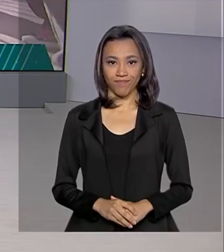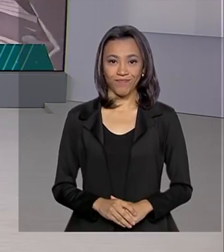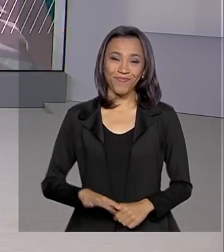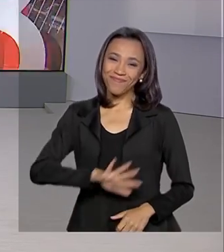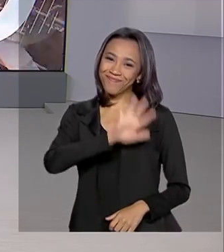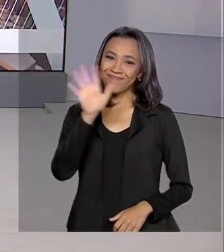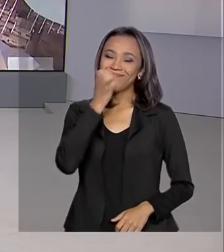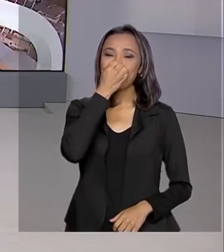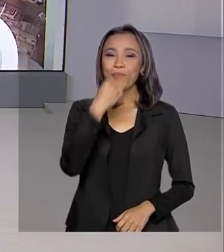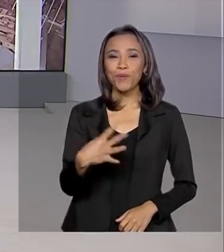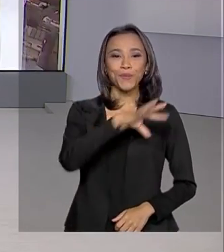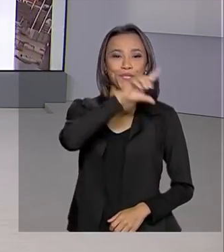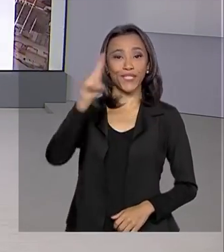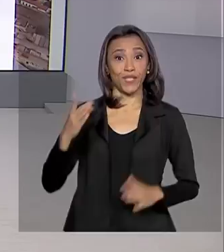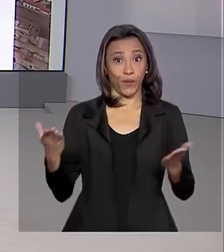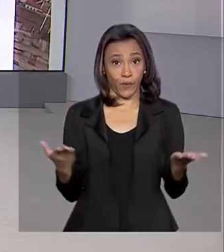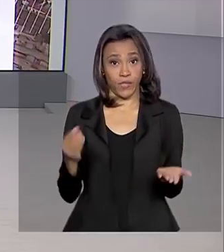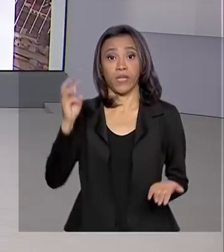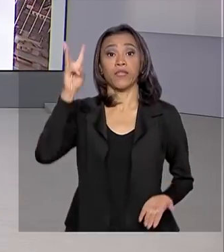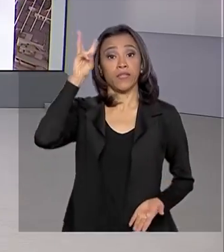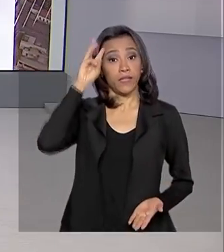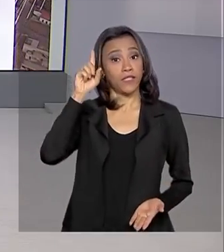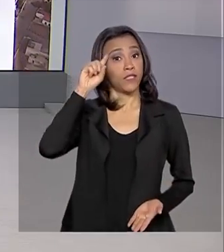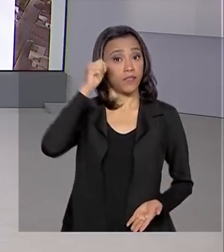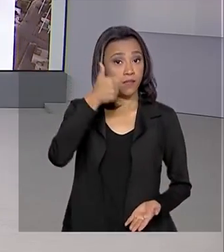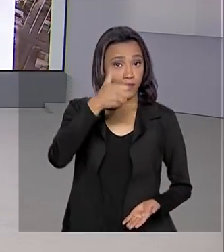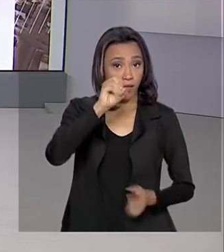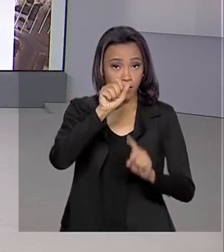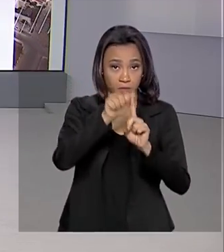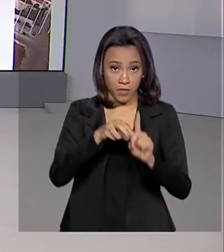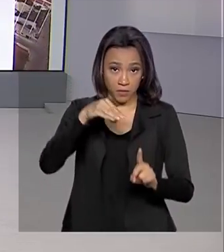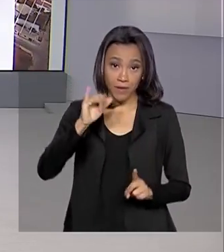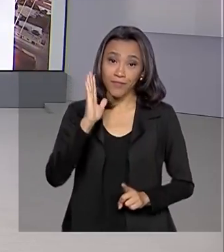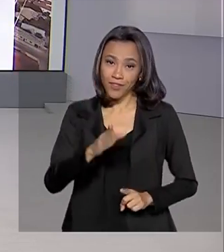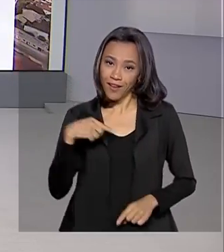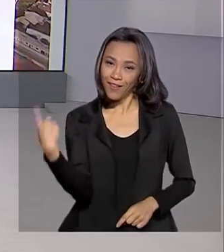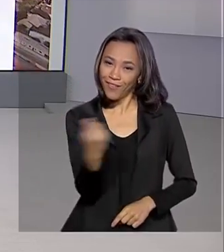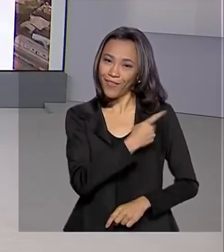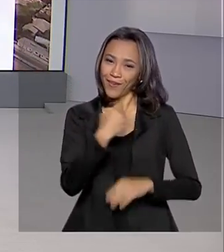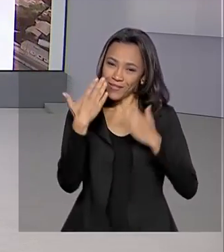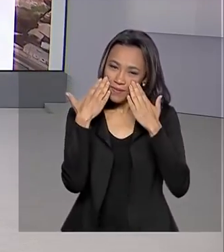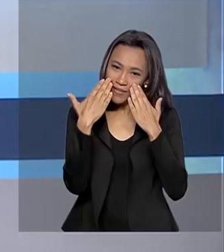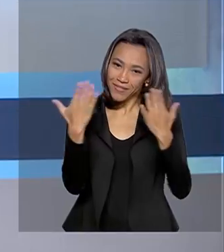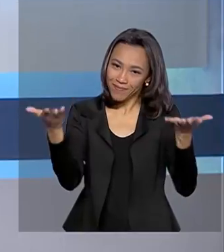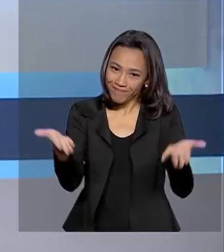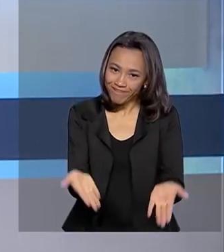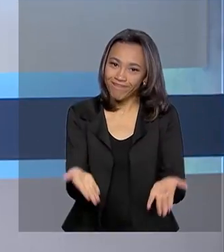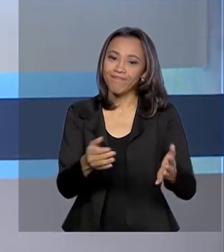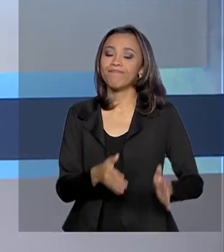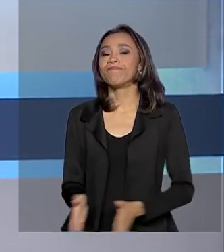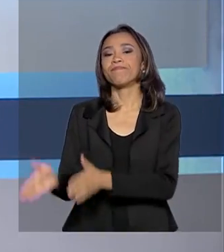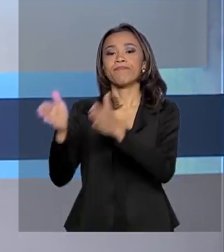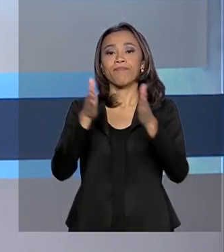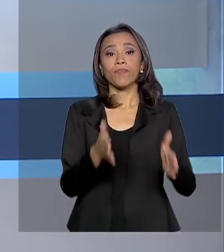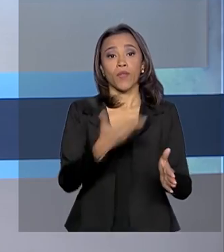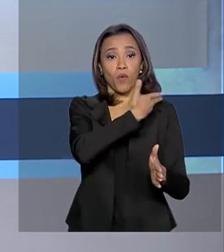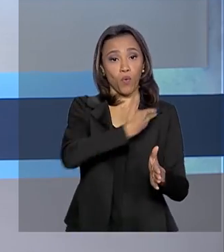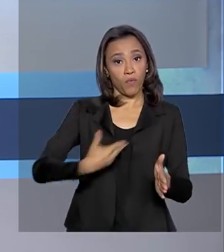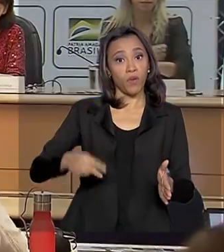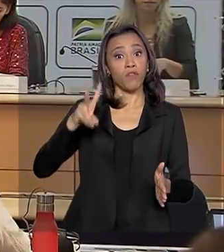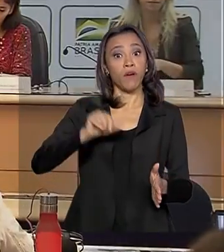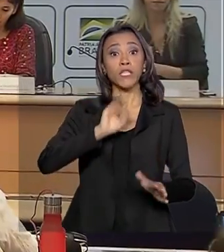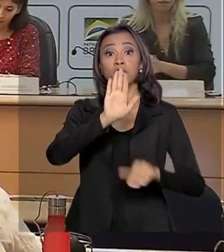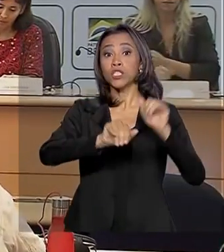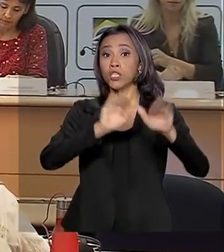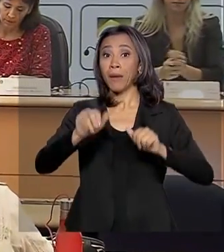Olá, bom dia. Hoje é terça-feira, 10 de março. Já estamos no ar com o Brasil em dia. Governo vai convocar